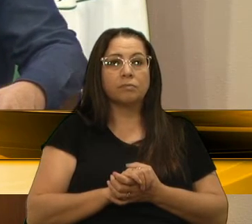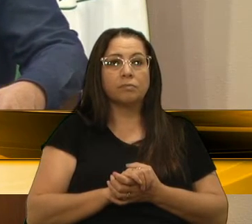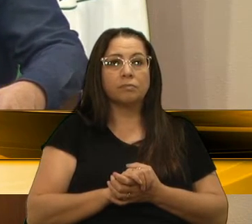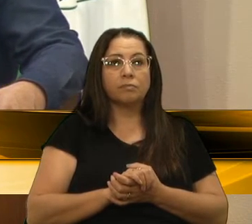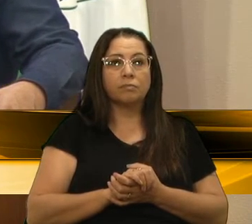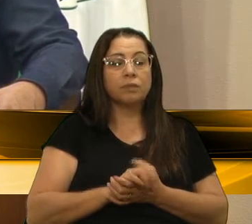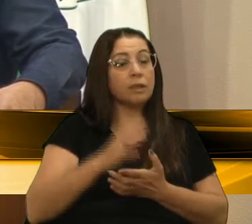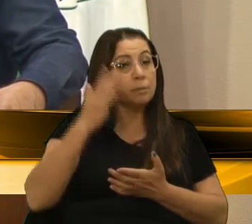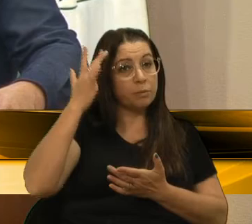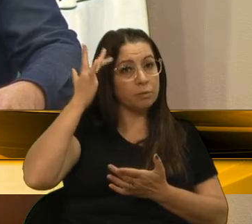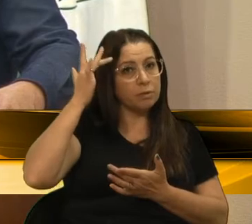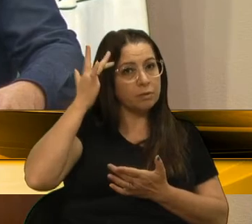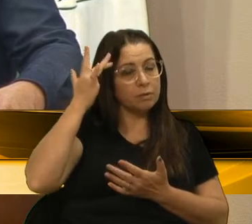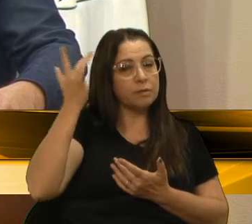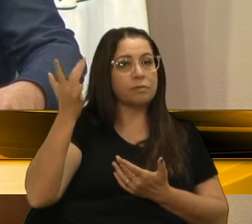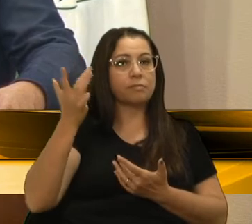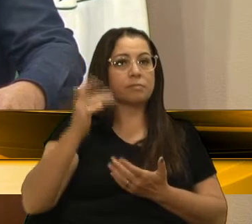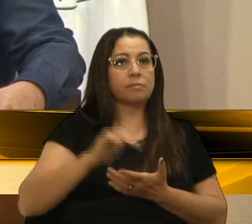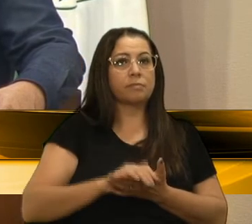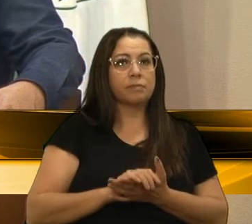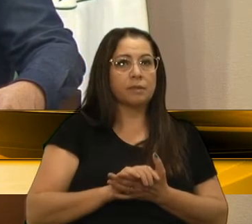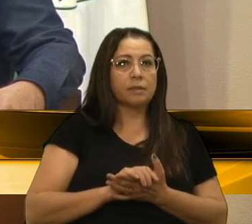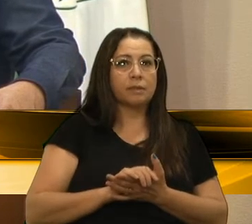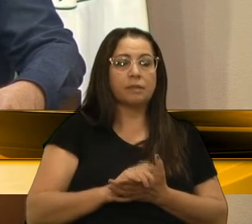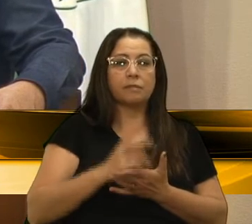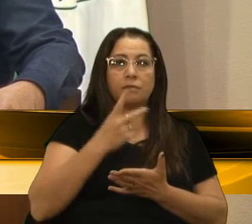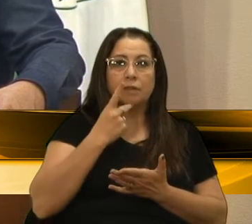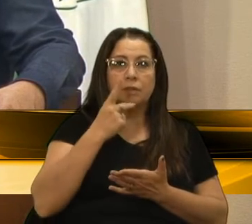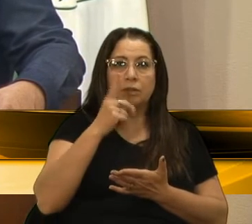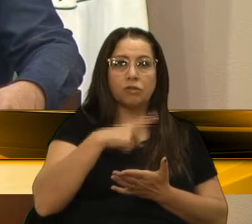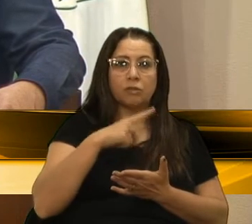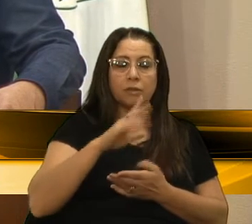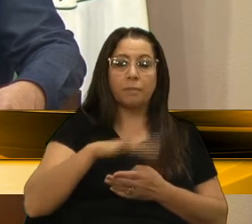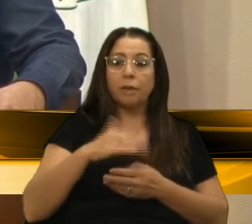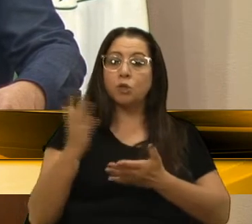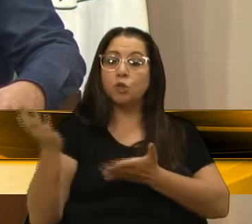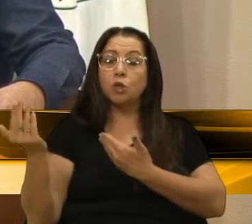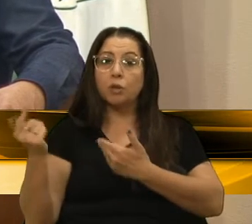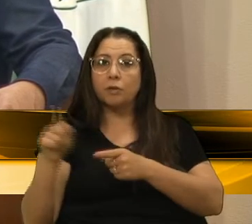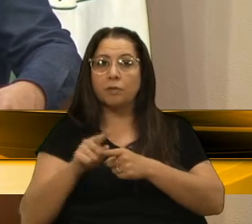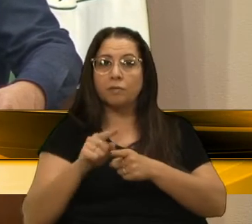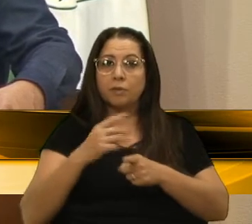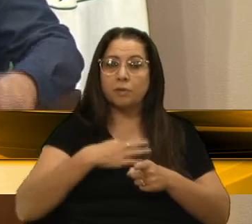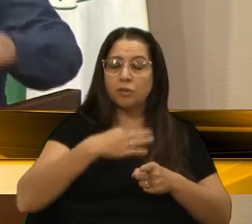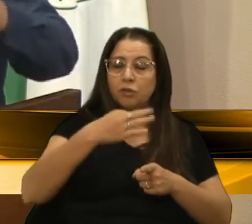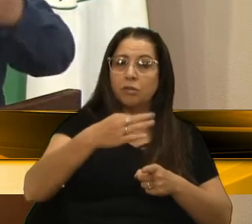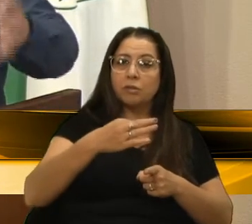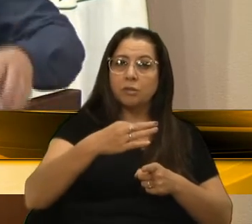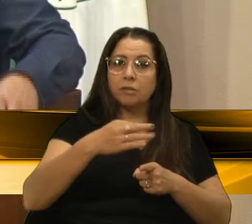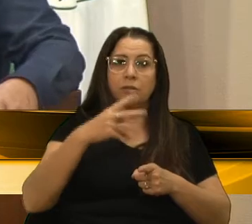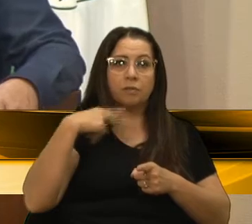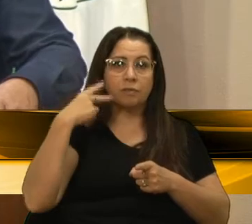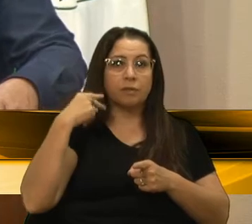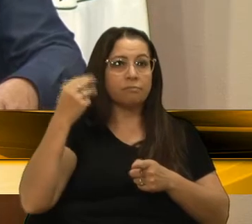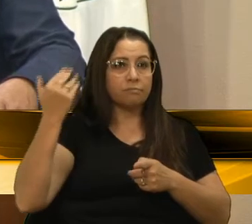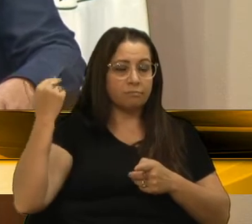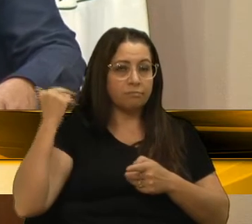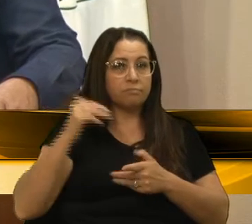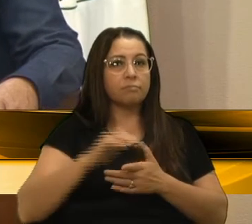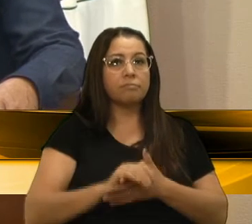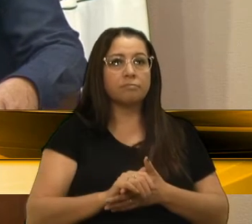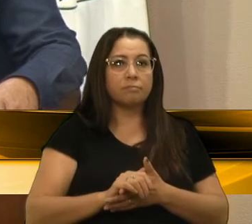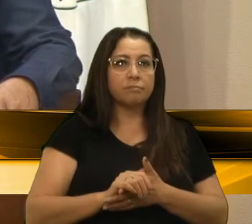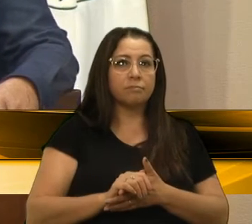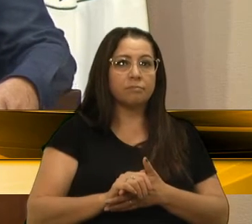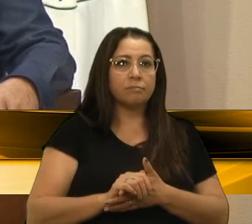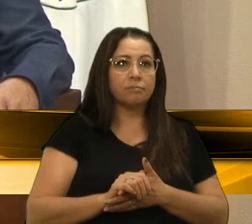nos amadureceu, que dizia que tinha que ser os mais novos candidatos a vereador na época, né, então eu